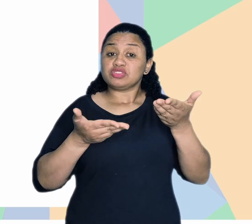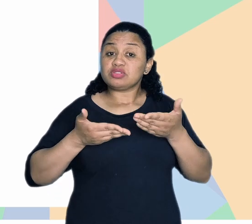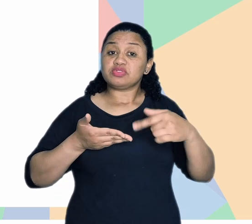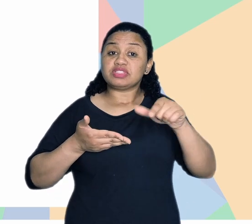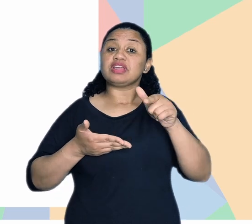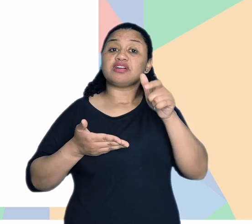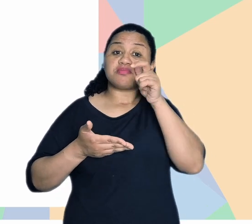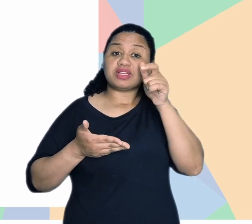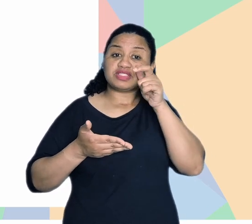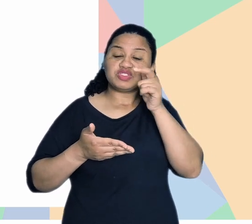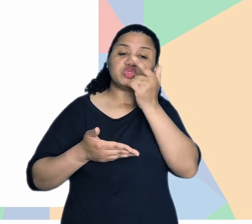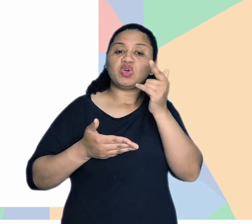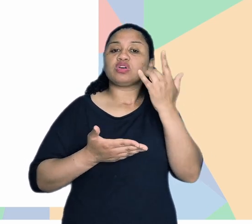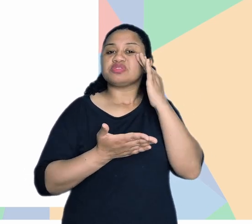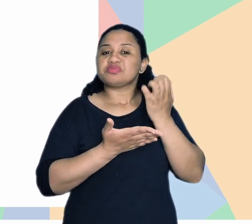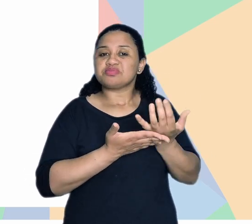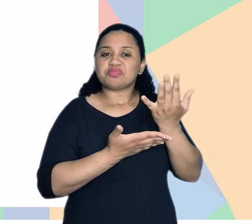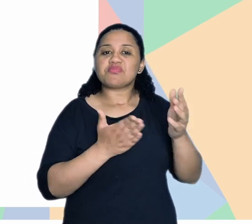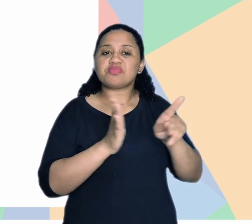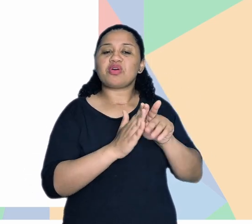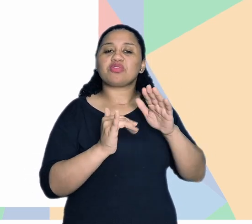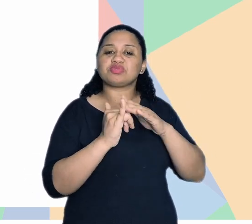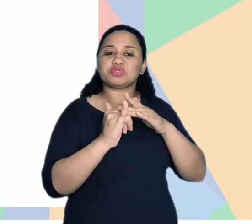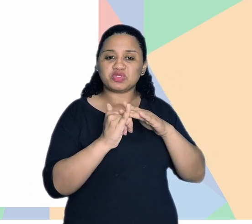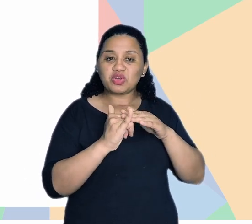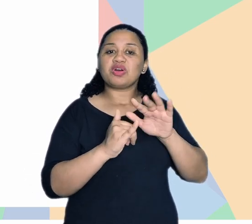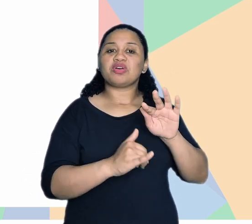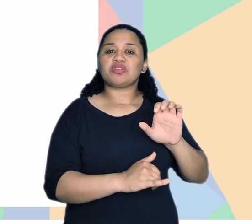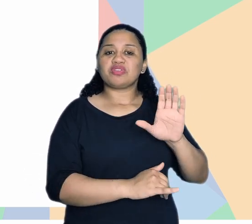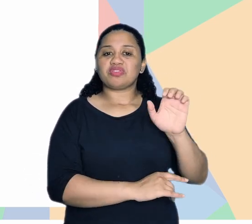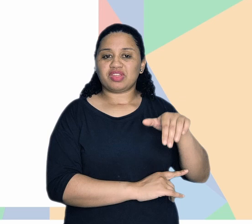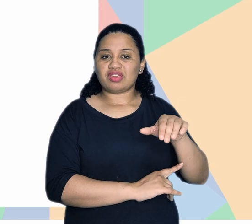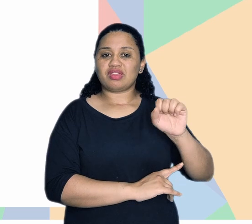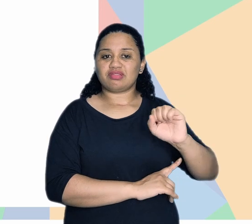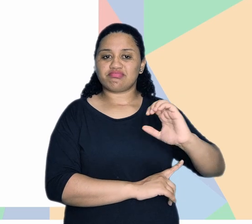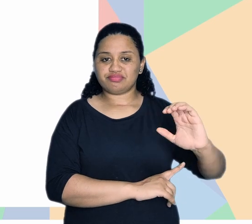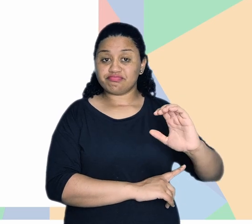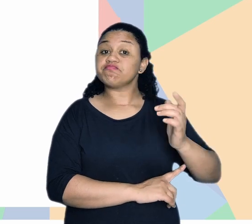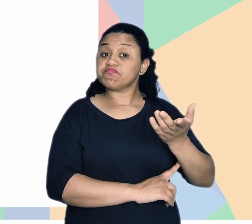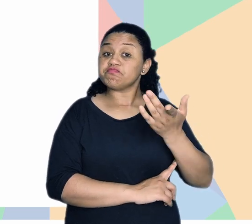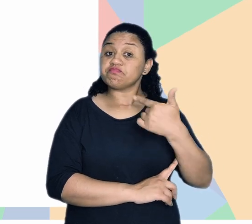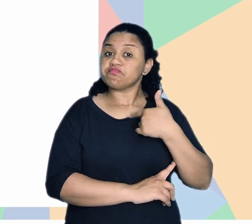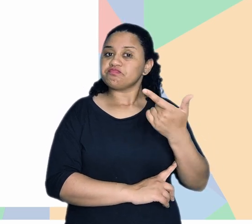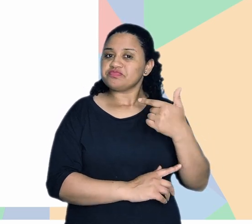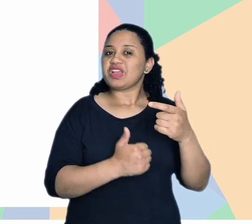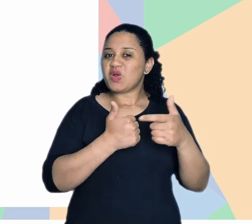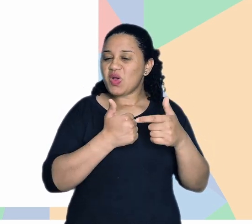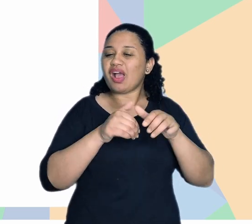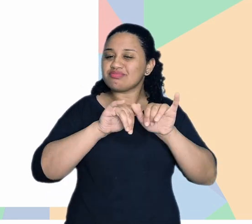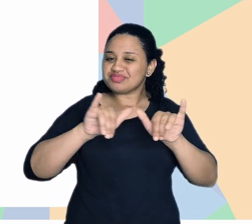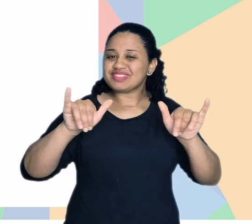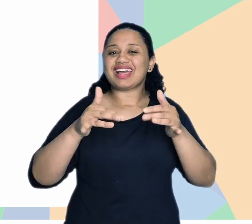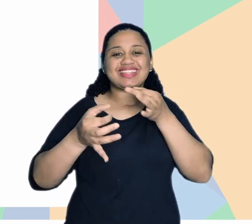assistir aí os nossos outros podcasts que estão disponíveis no canal do YouTube da FECAM SC. Então, bora lá,